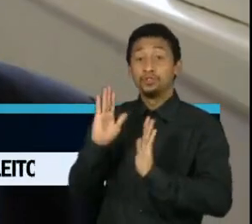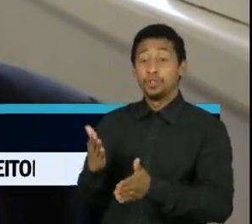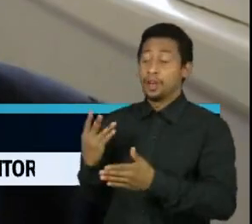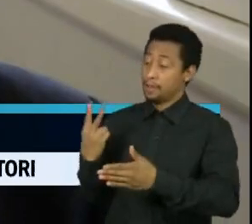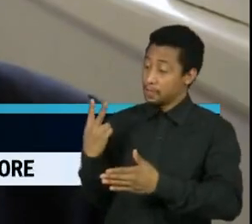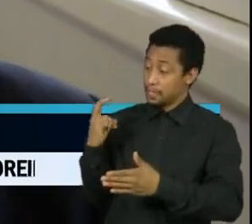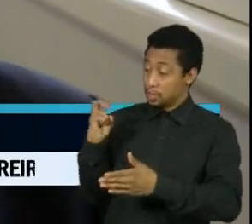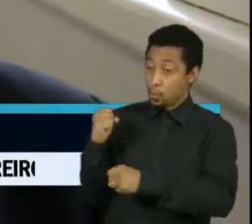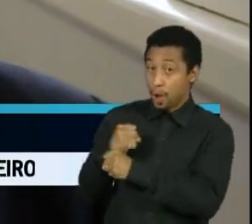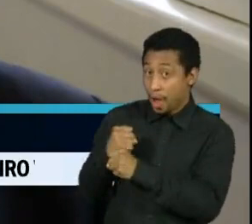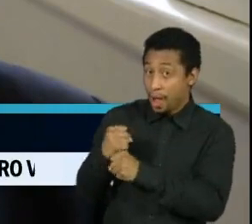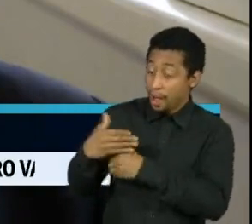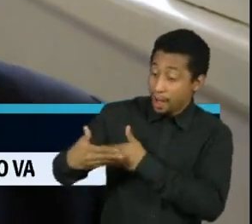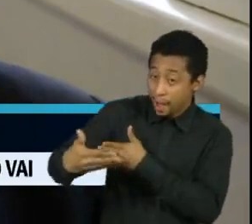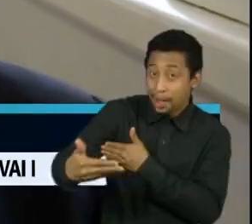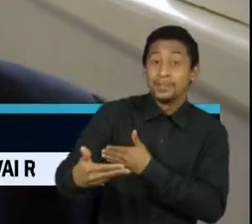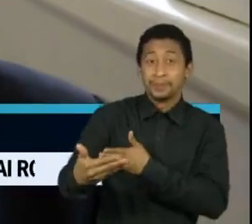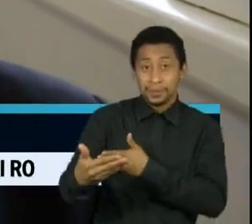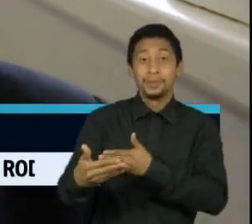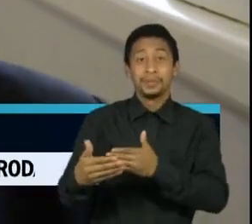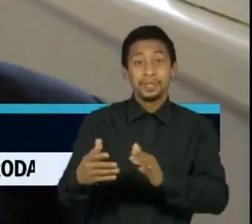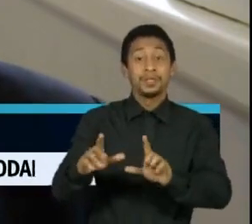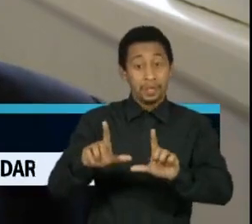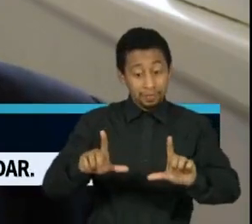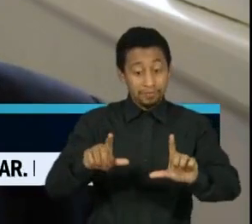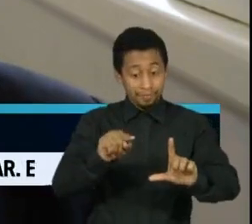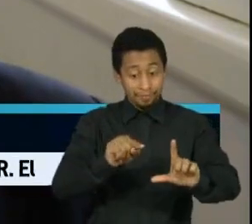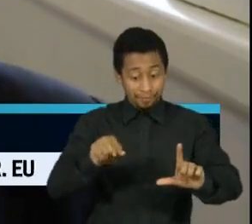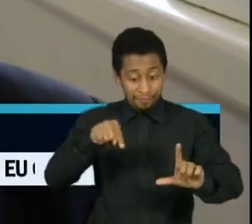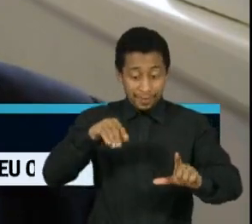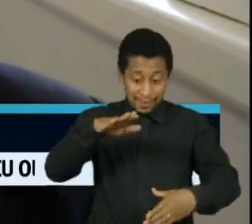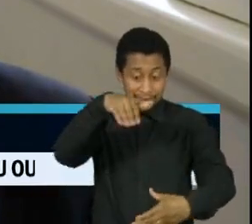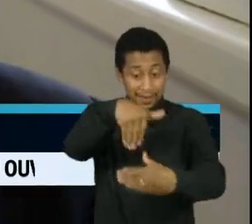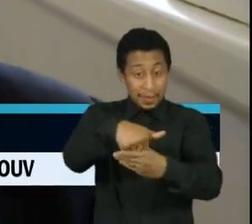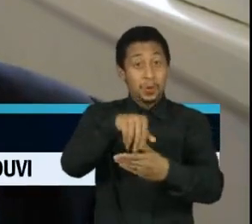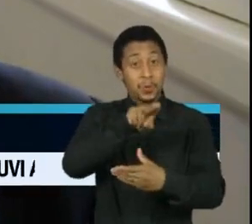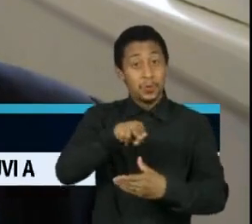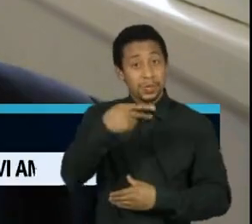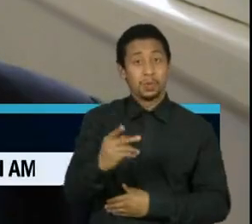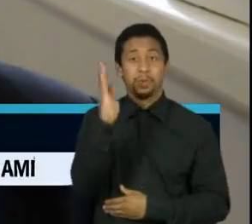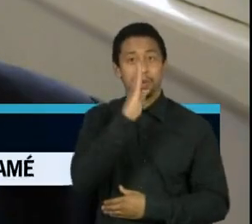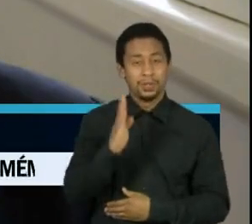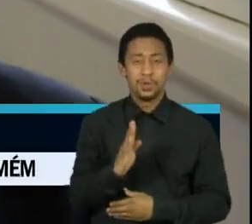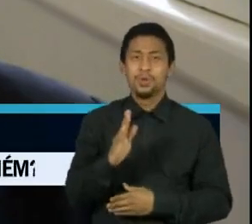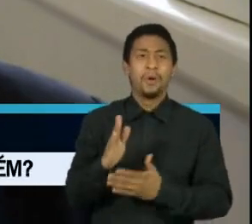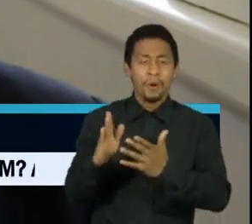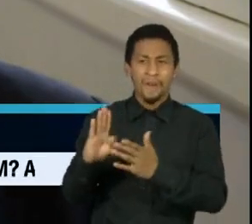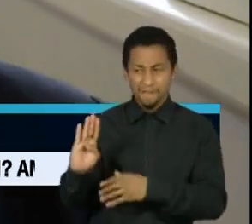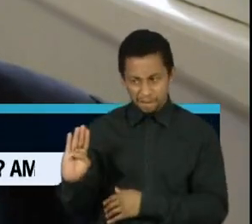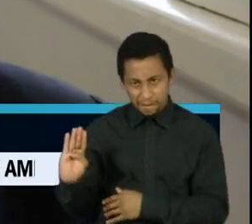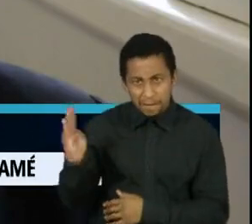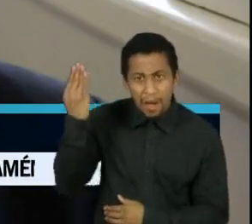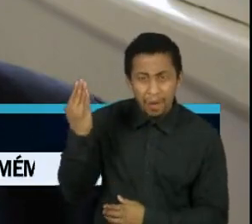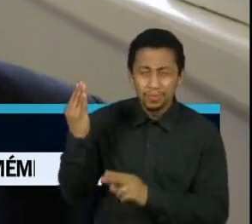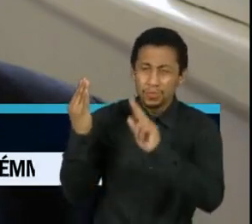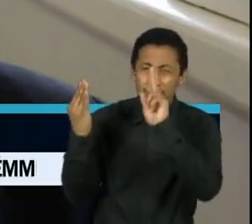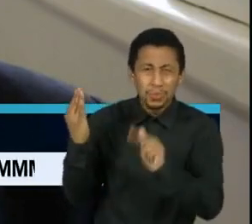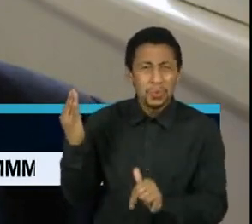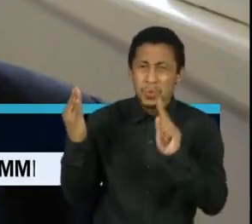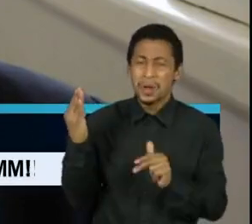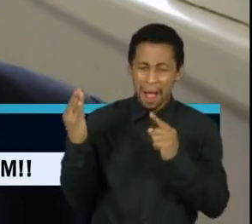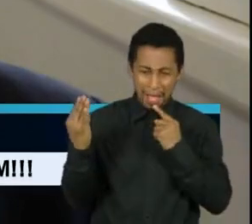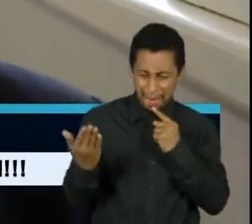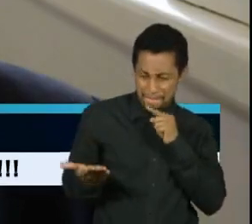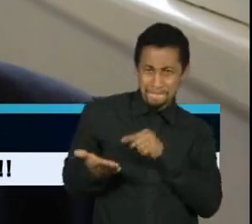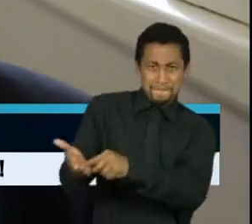anos da implantação da urna eletrônica, do sistema de votação eletrônica, nunca houve denúncia